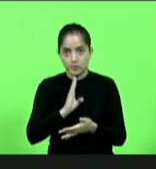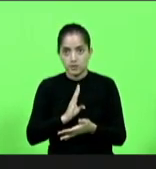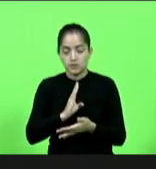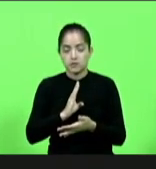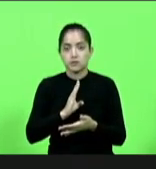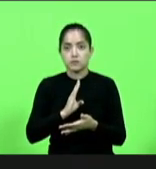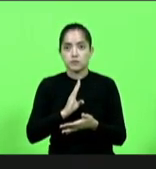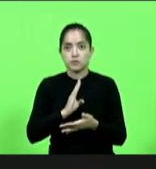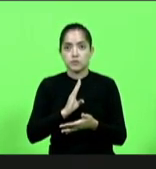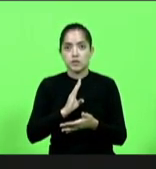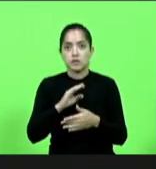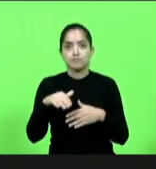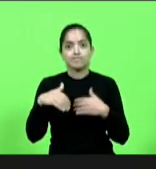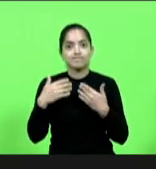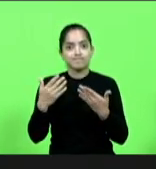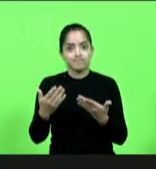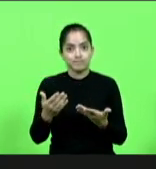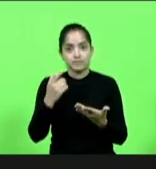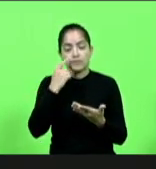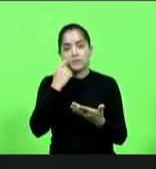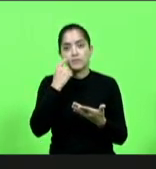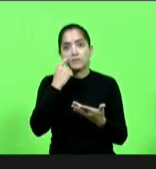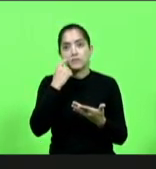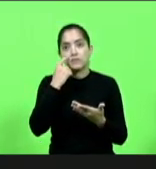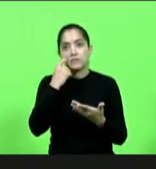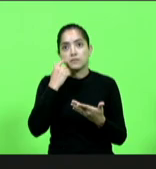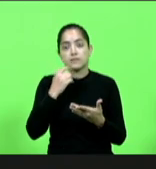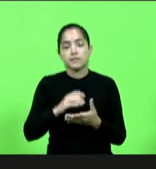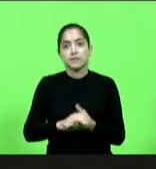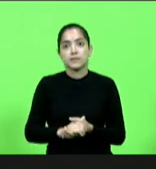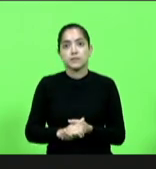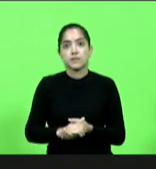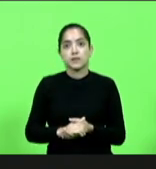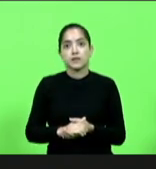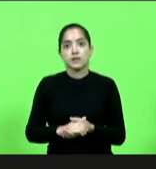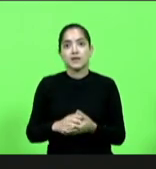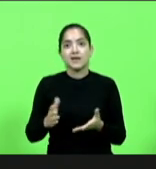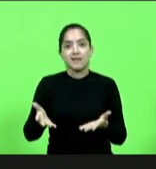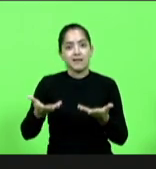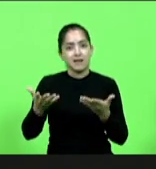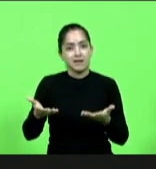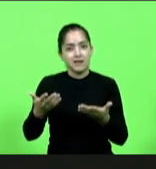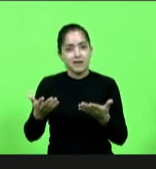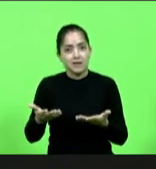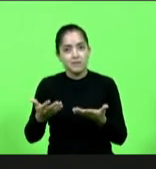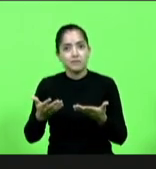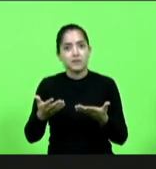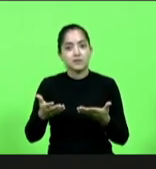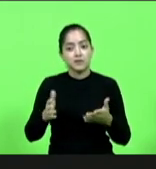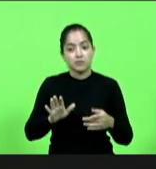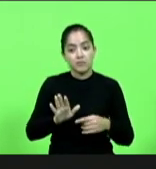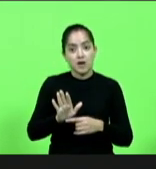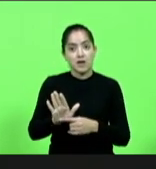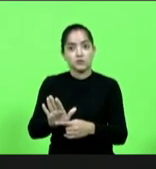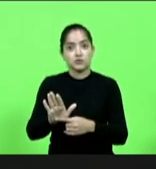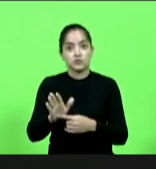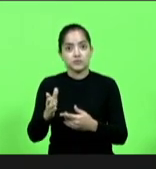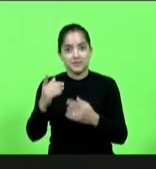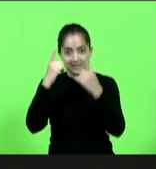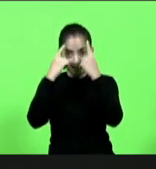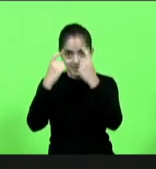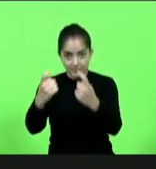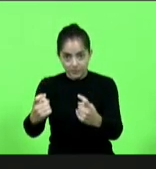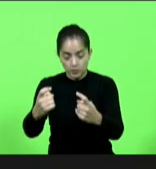que além de ser complacente ele favorece com que isso com que essa violência ela se